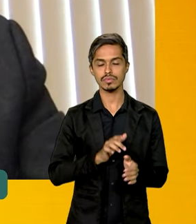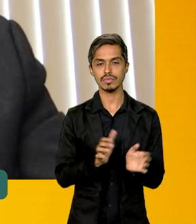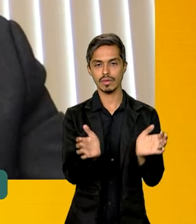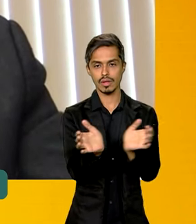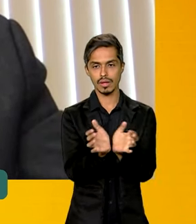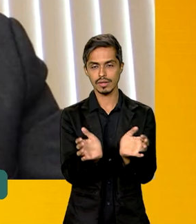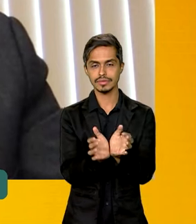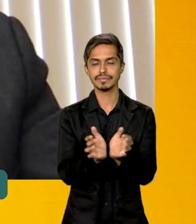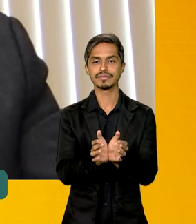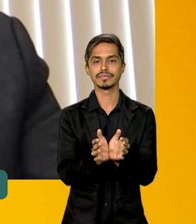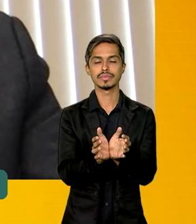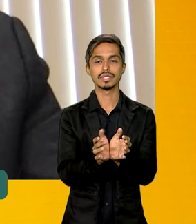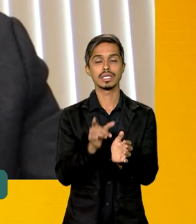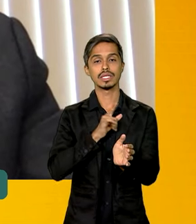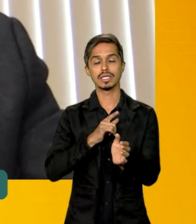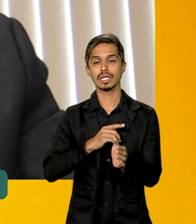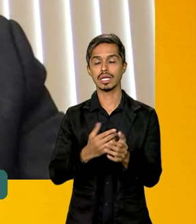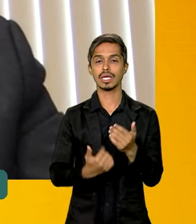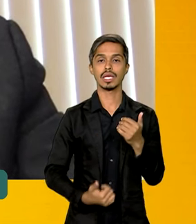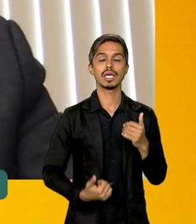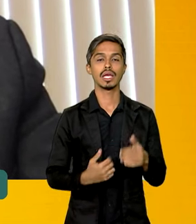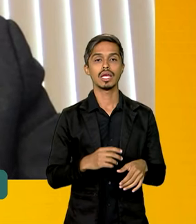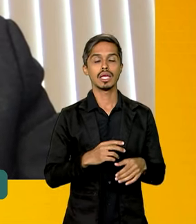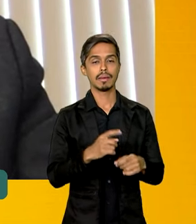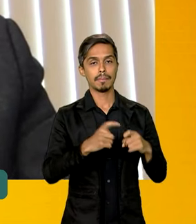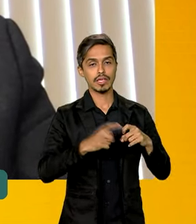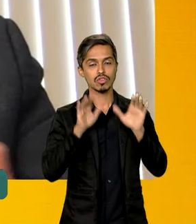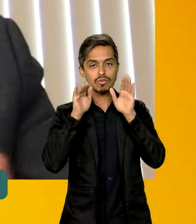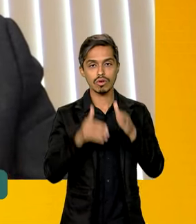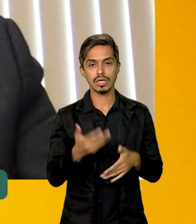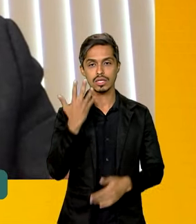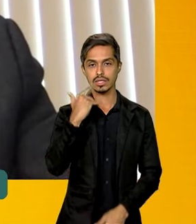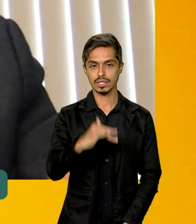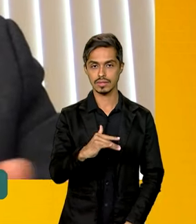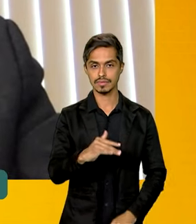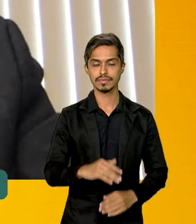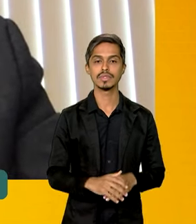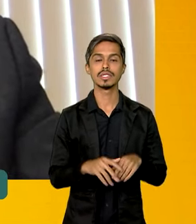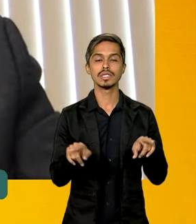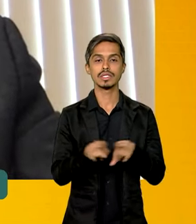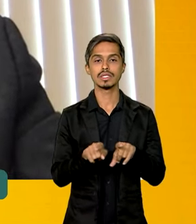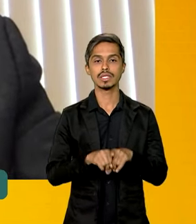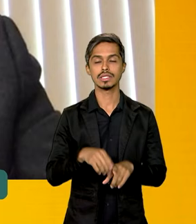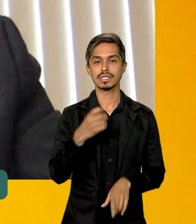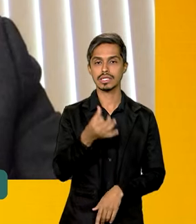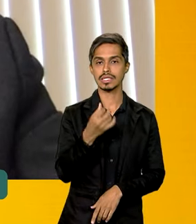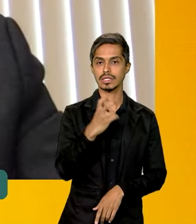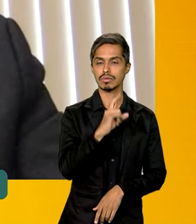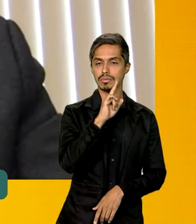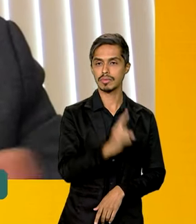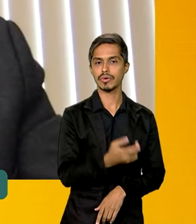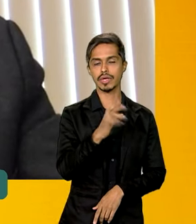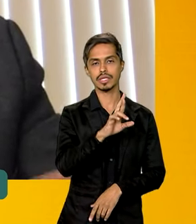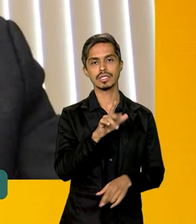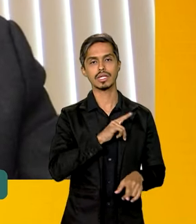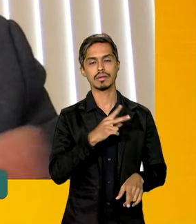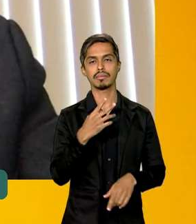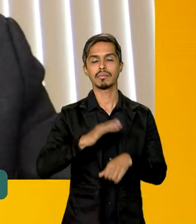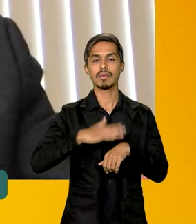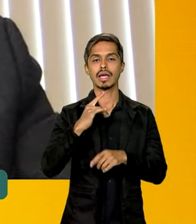que contam com pediatras. Então, além dos 65 mil reais, você tem mais 20%